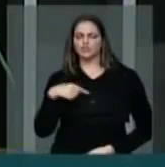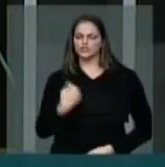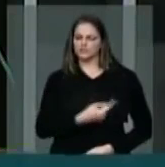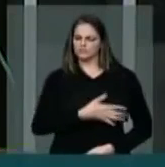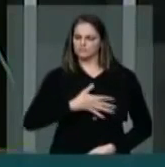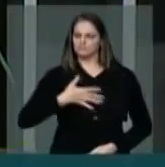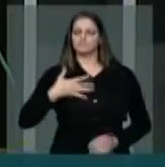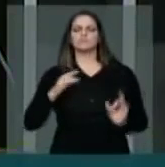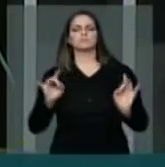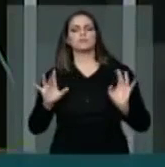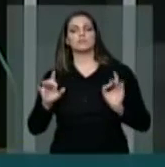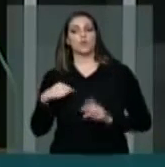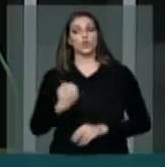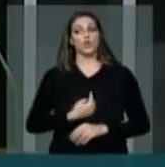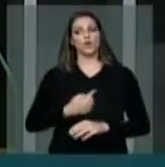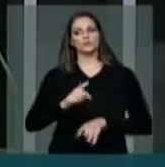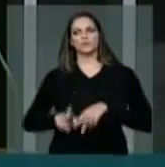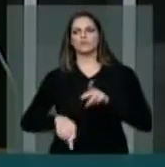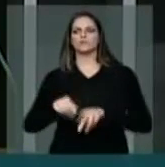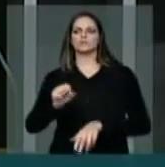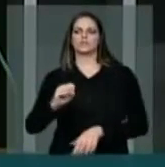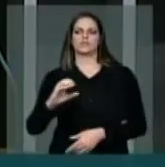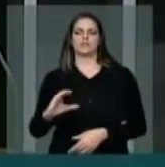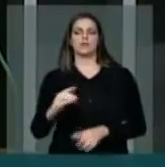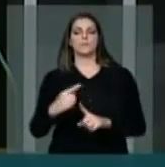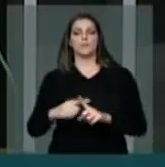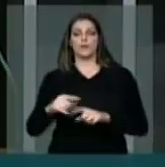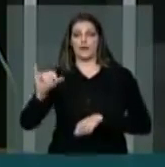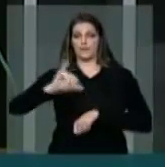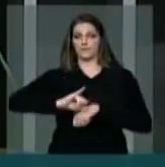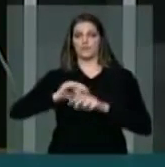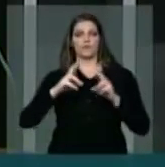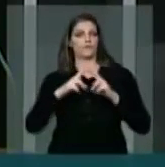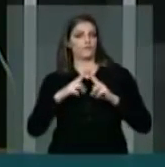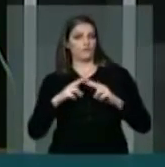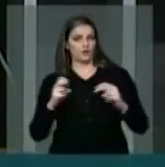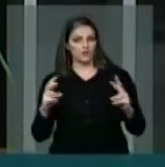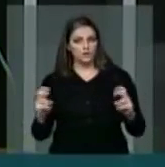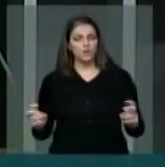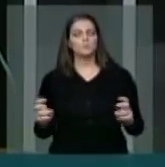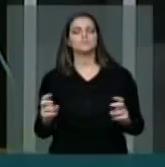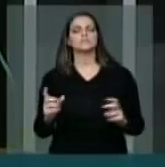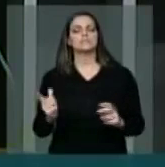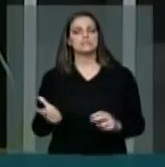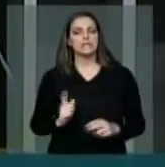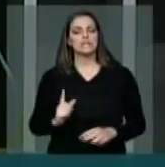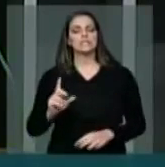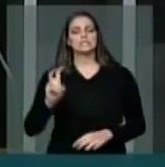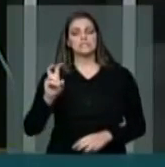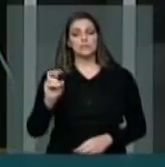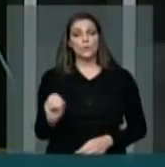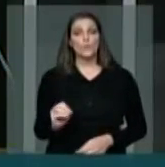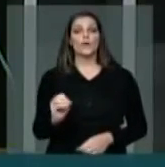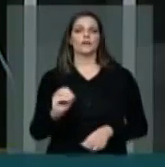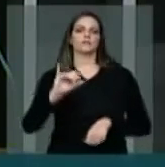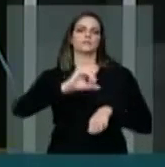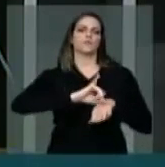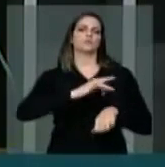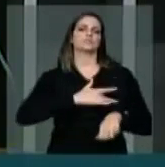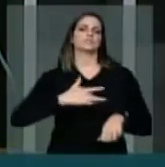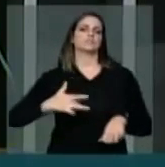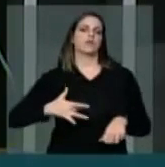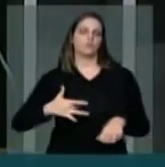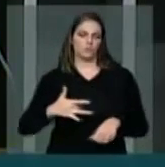honrados, nós catarinenses, em dizer que a capital do nosso estado, Florianópolis, tem 50 postos de saúde